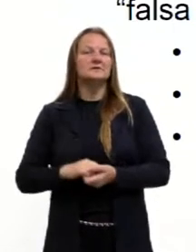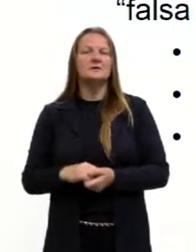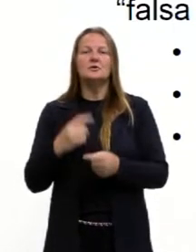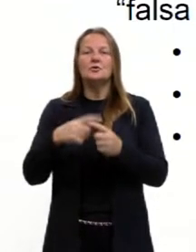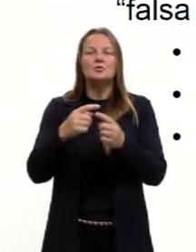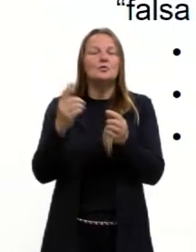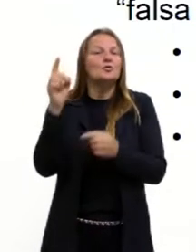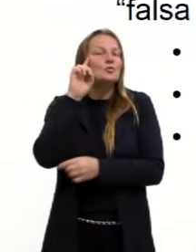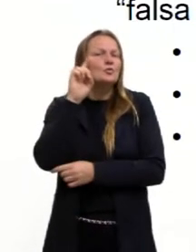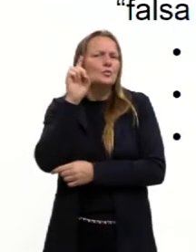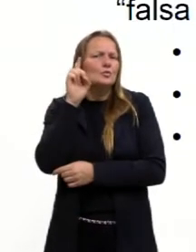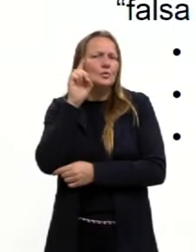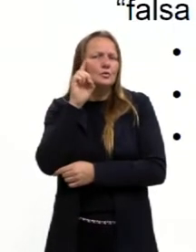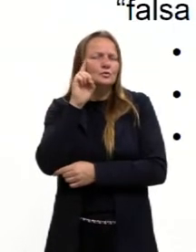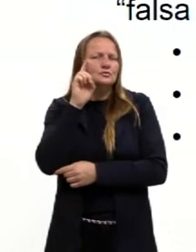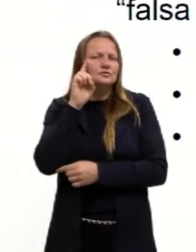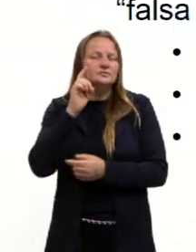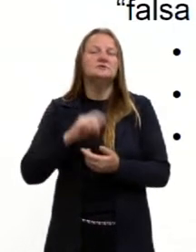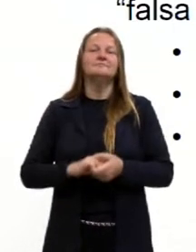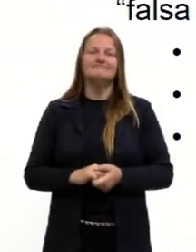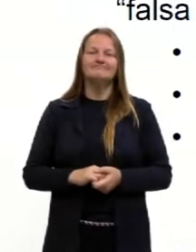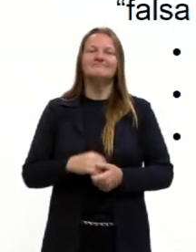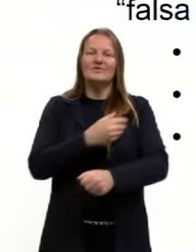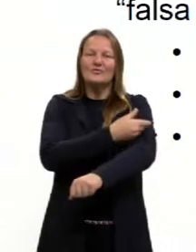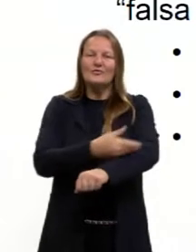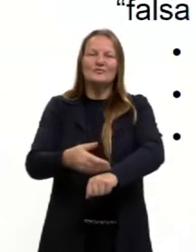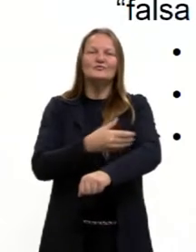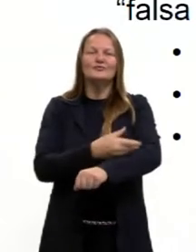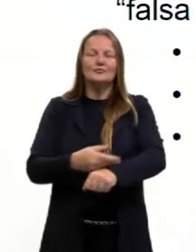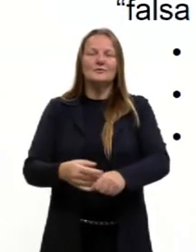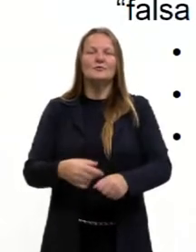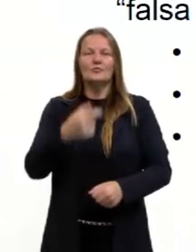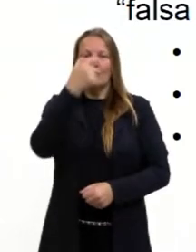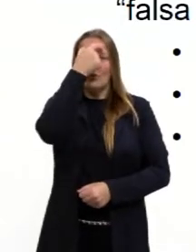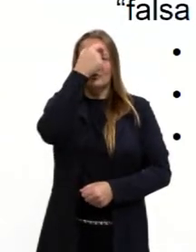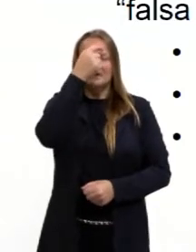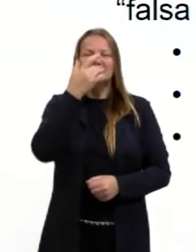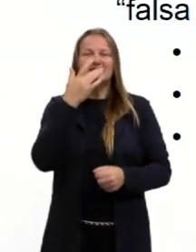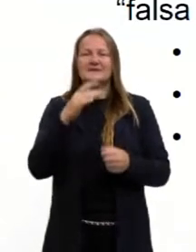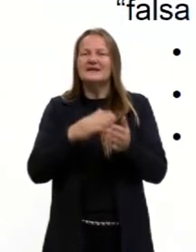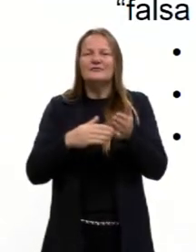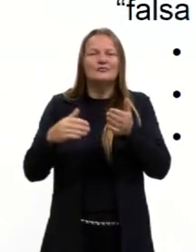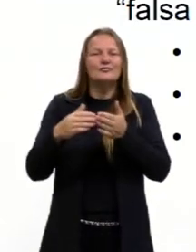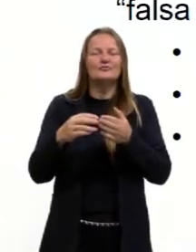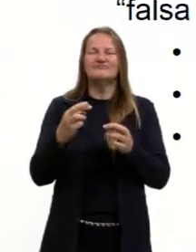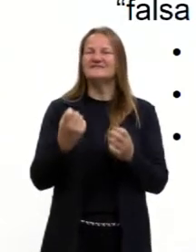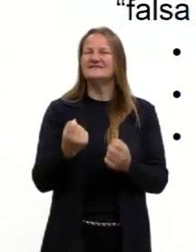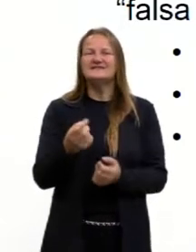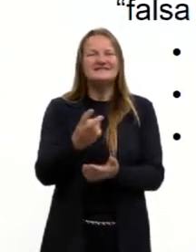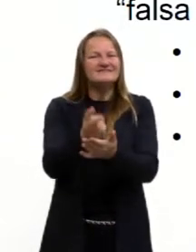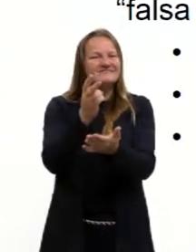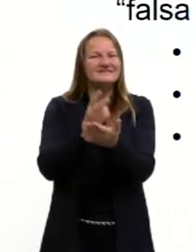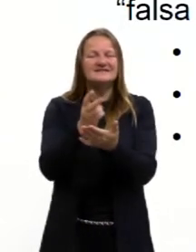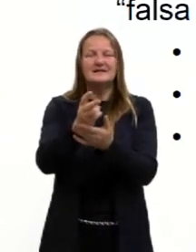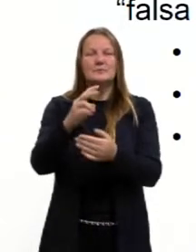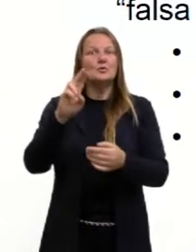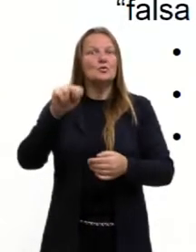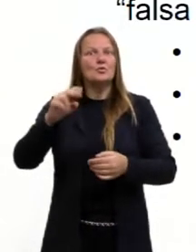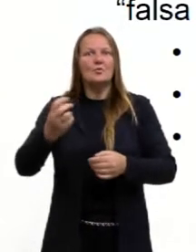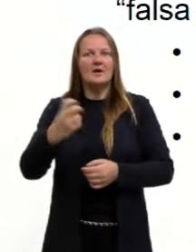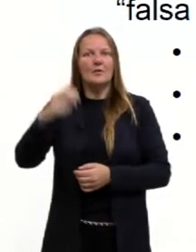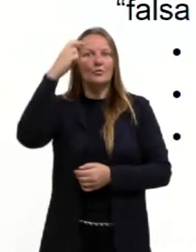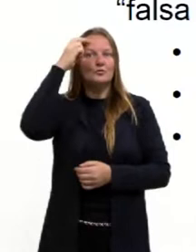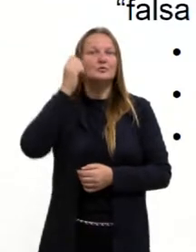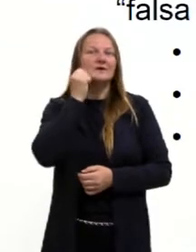todos os dias, infelizmente, costumam ser o dia da consciência dos brancos. Raramente a gente exalta a cultura